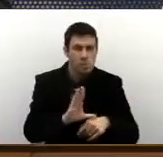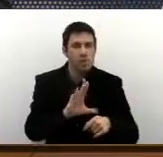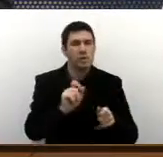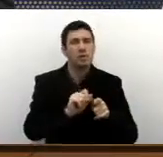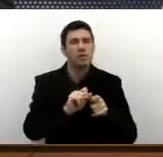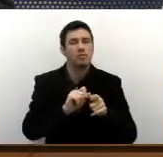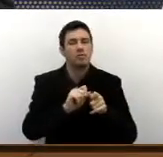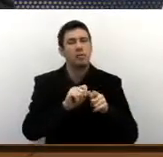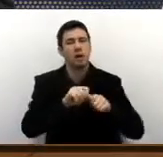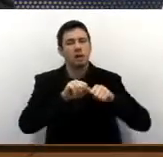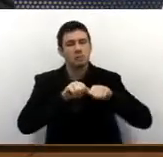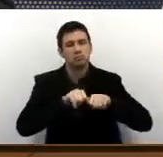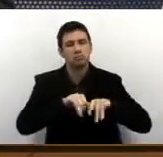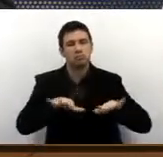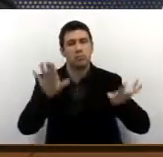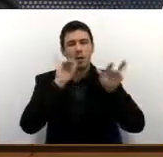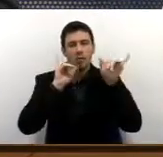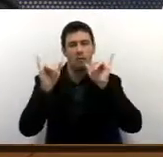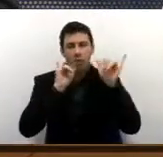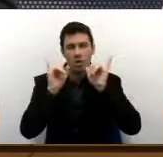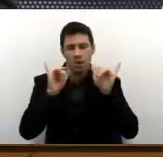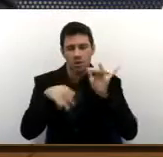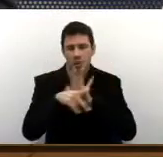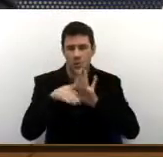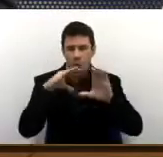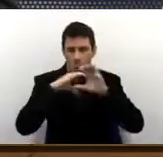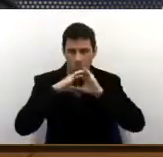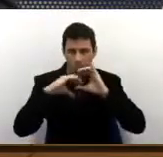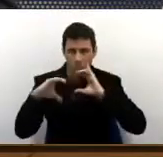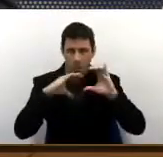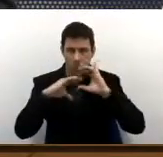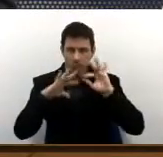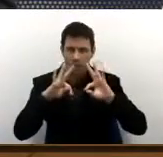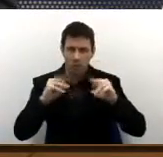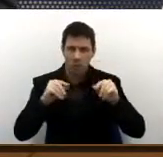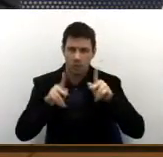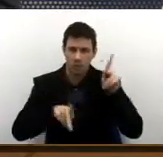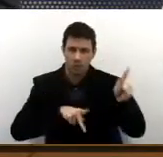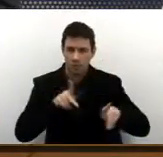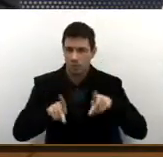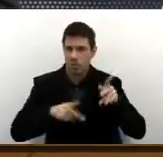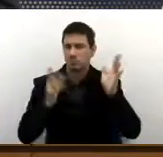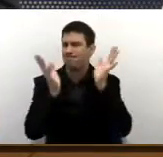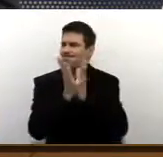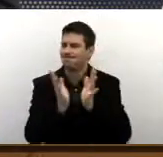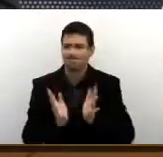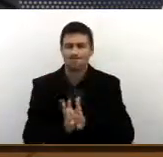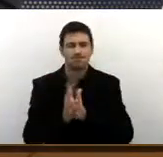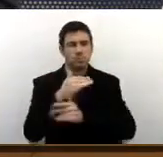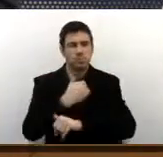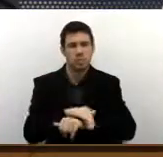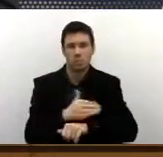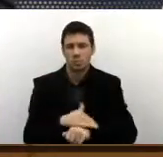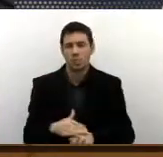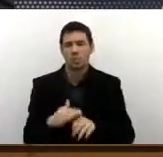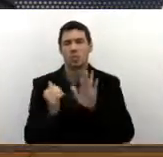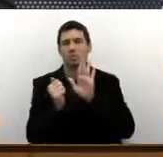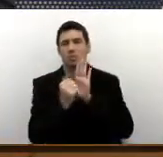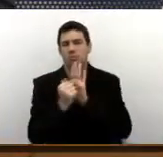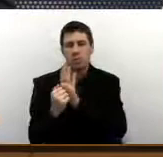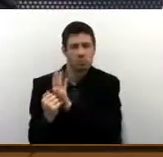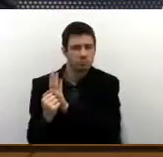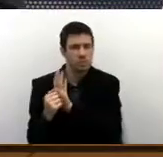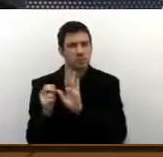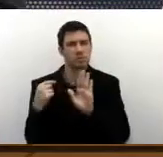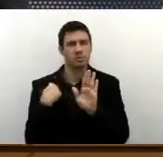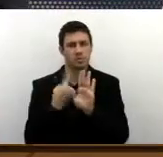divulgação dos cursos, comunica à população com a equipe de rua, carros de som, porta em porta. Nós temos